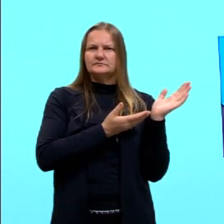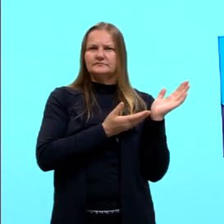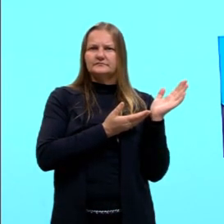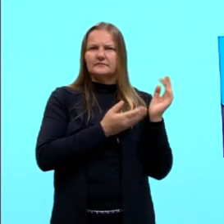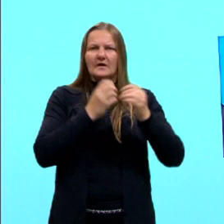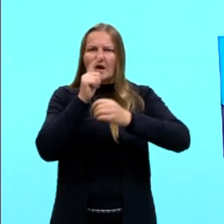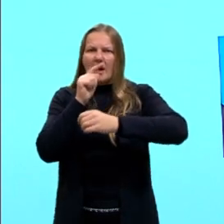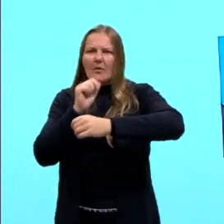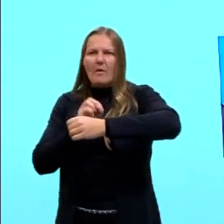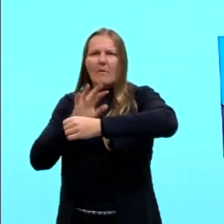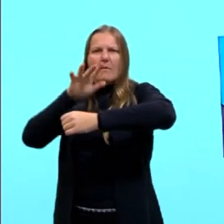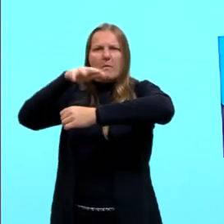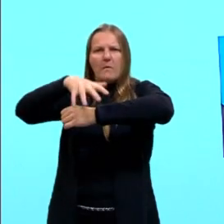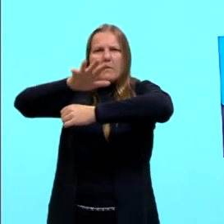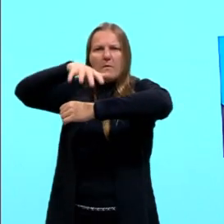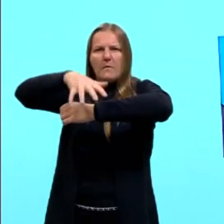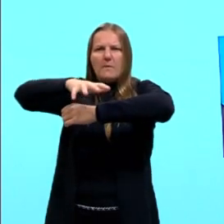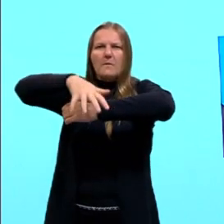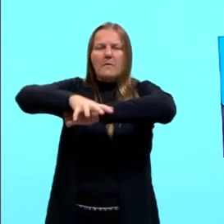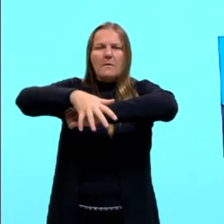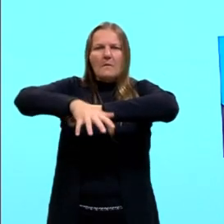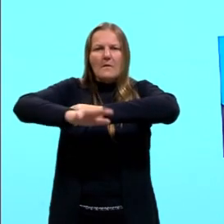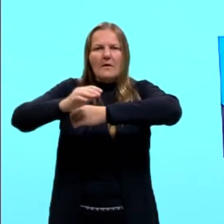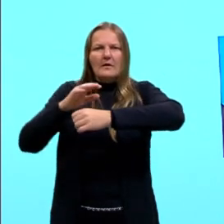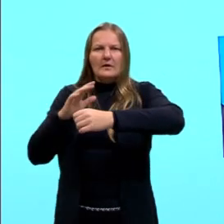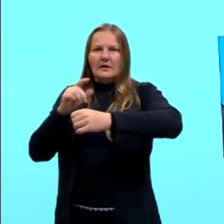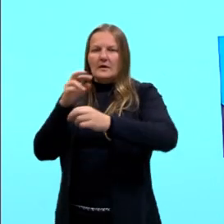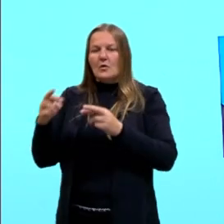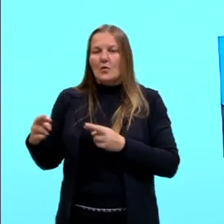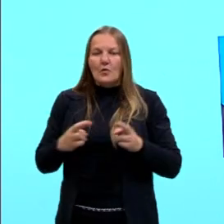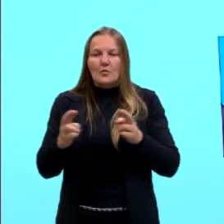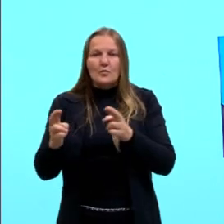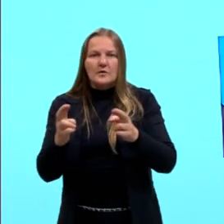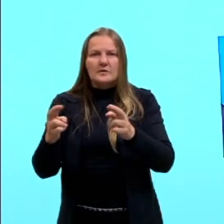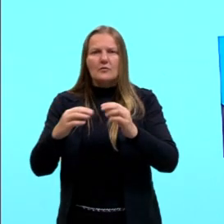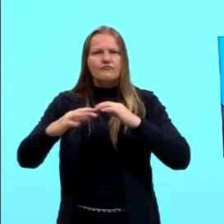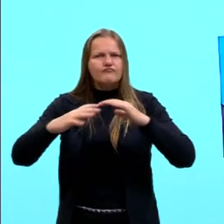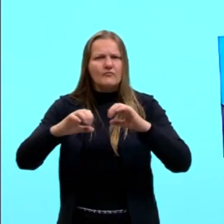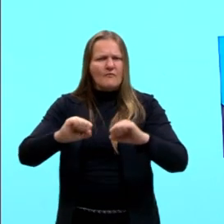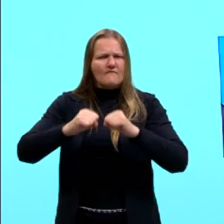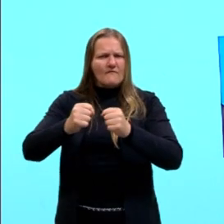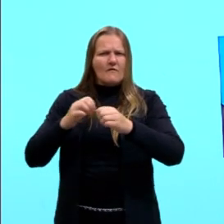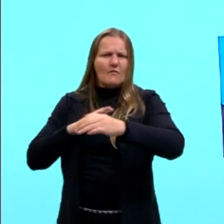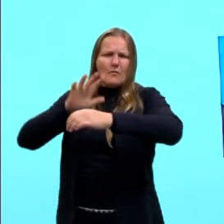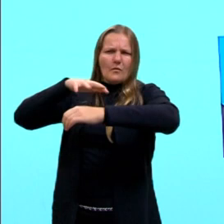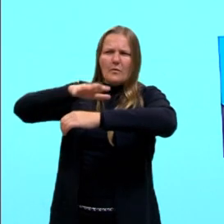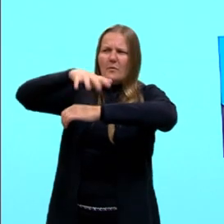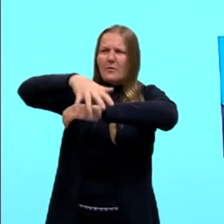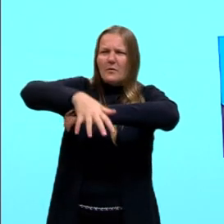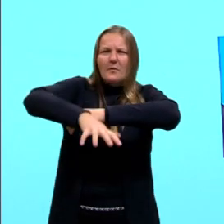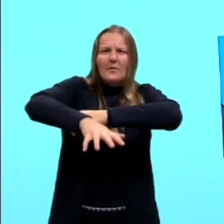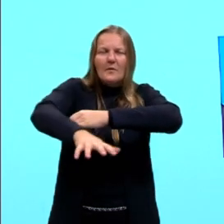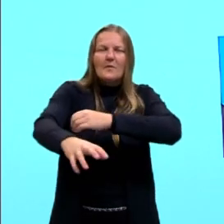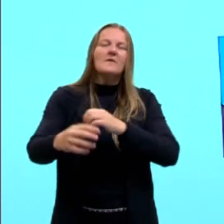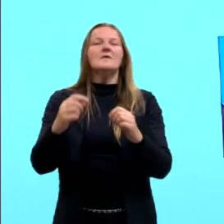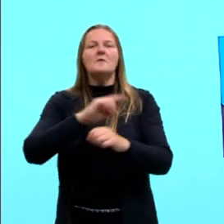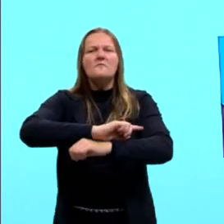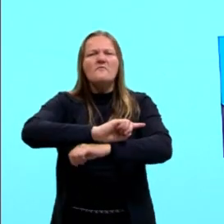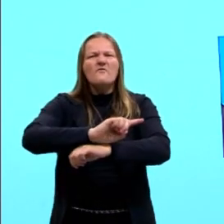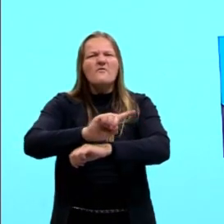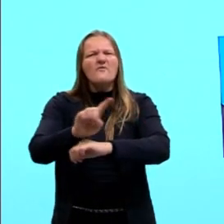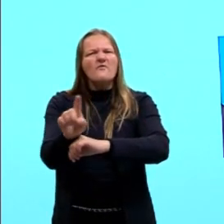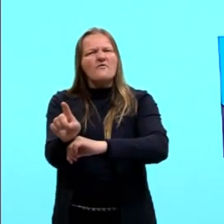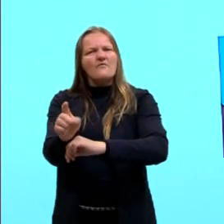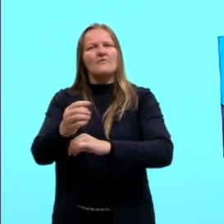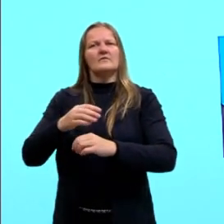passa essa água, tu tem um desnível, né, essa água percorre esse desnível, pega a velocidade, né, e vai